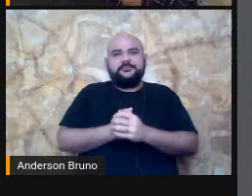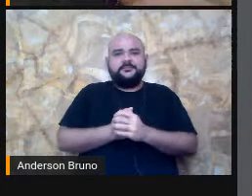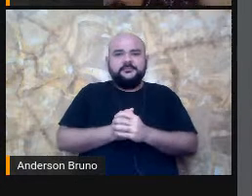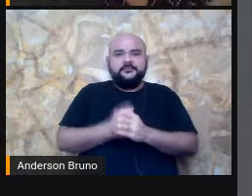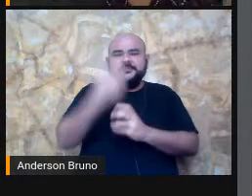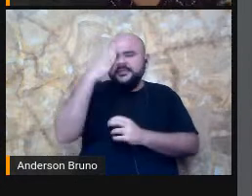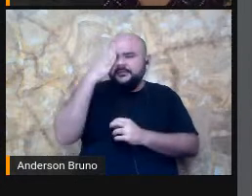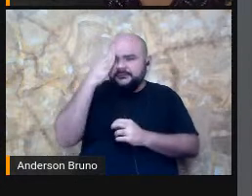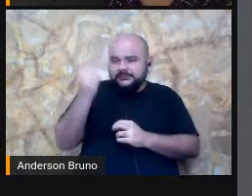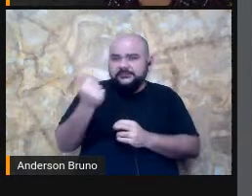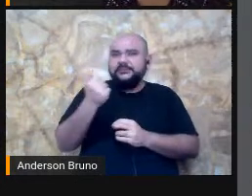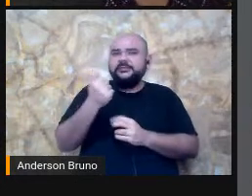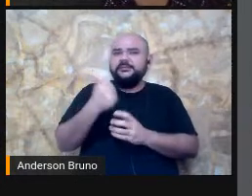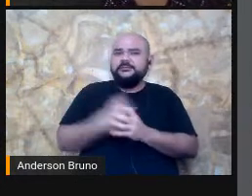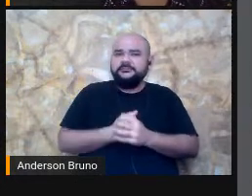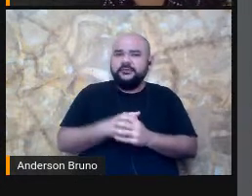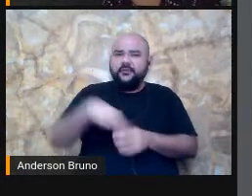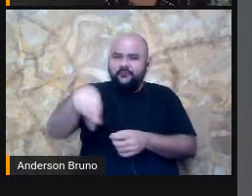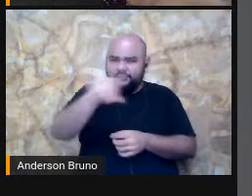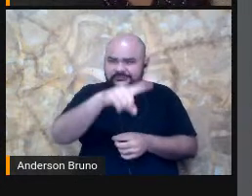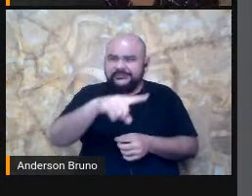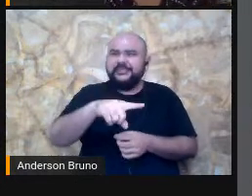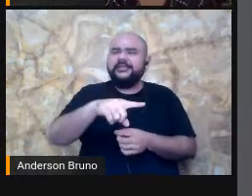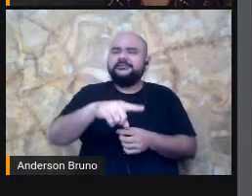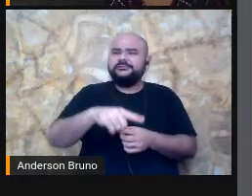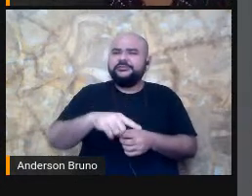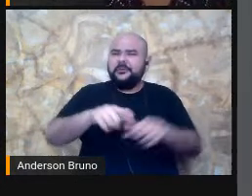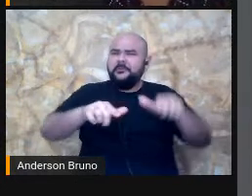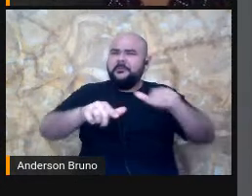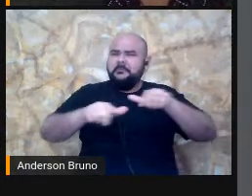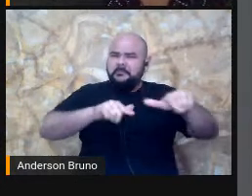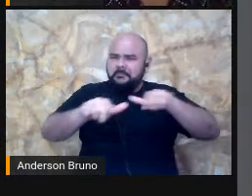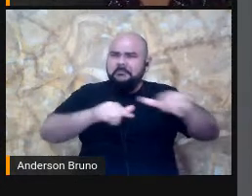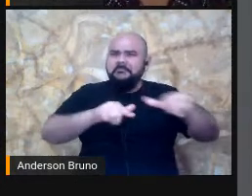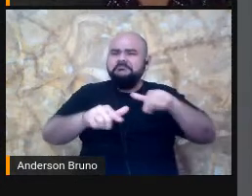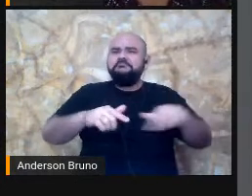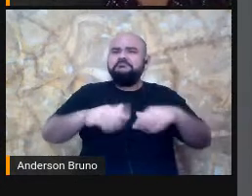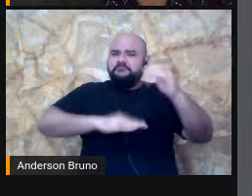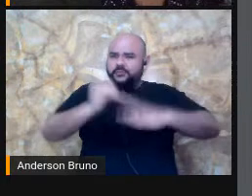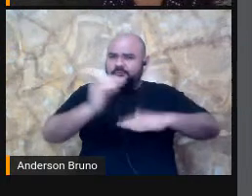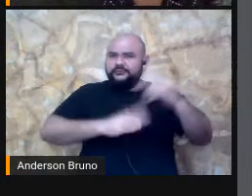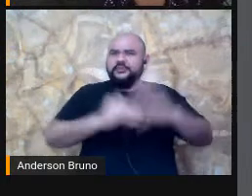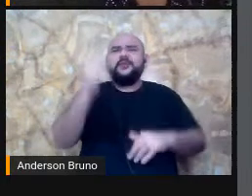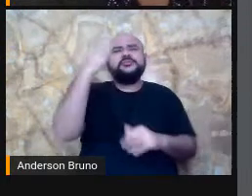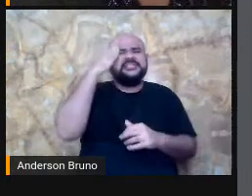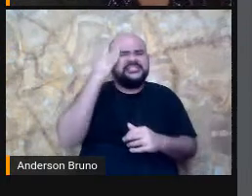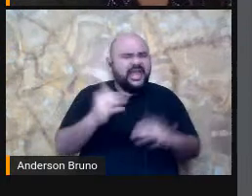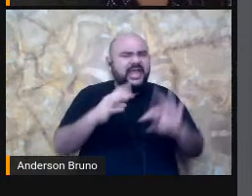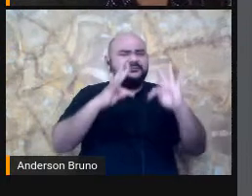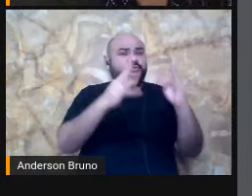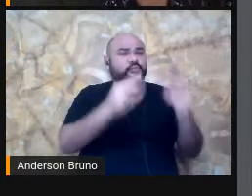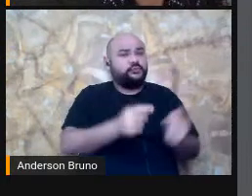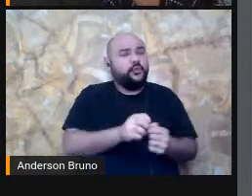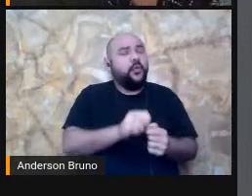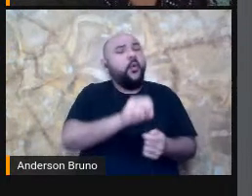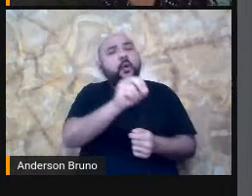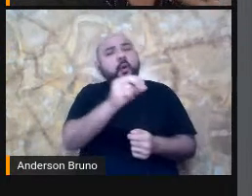Pessoas Que já sabem Tudo Que eu estou Dizendo E outras Que nunca Ouviram Né Ou que ouviram Pouco